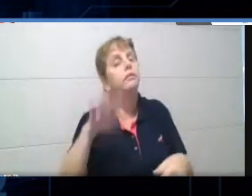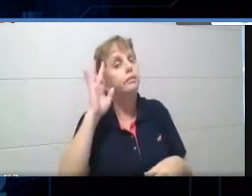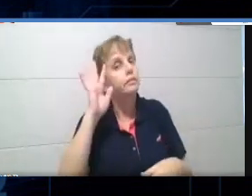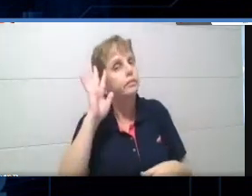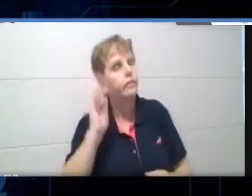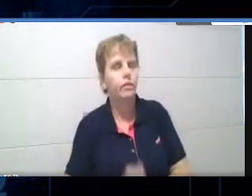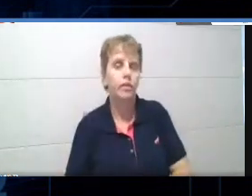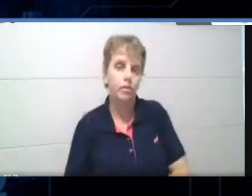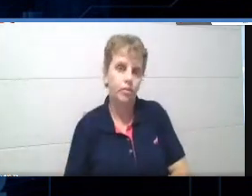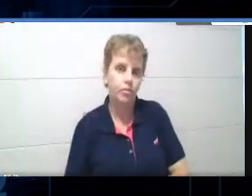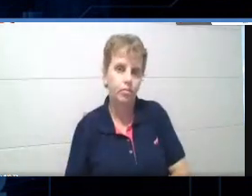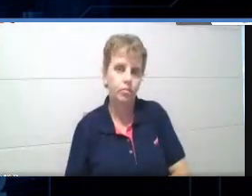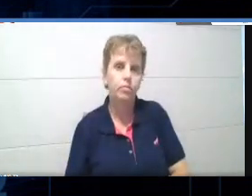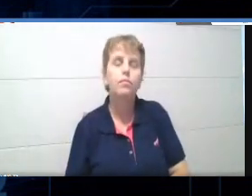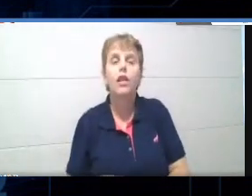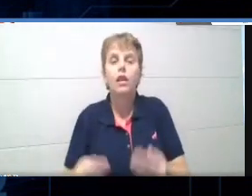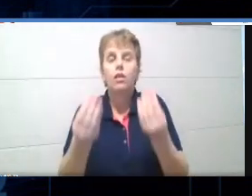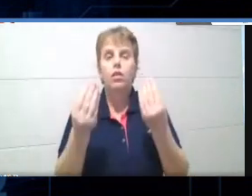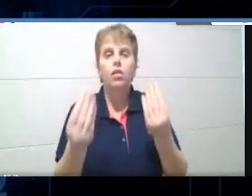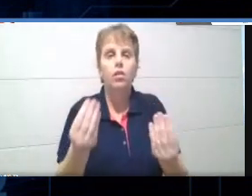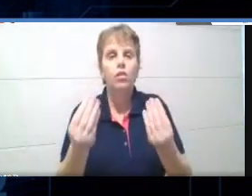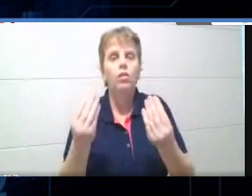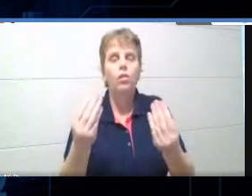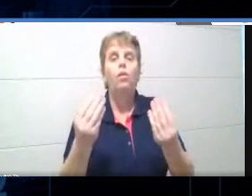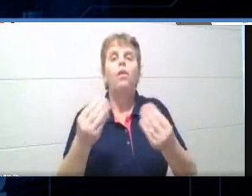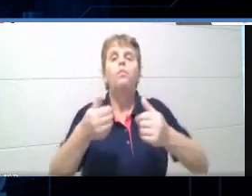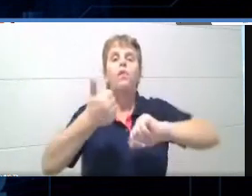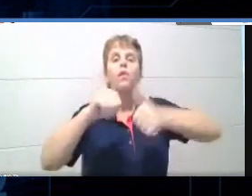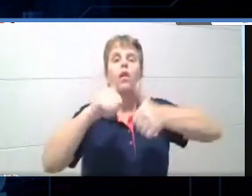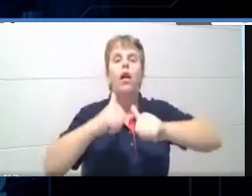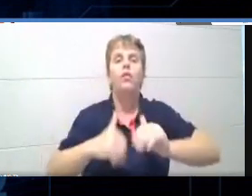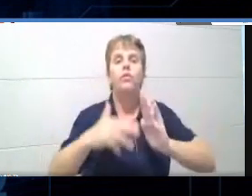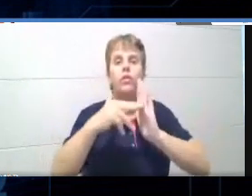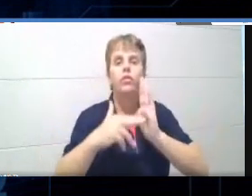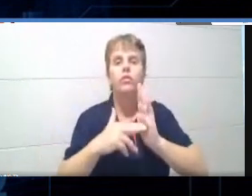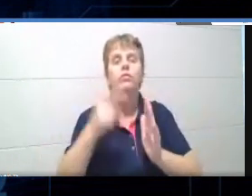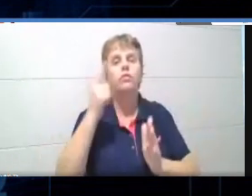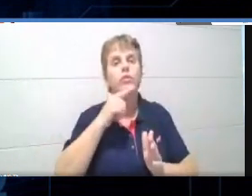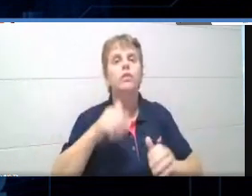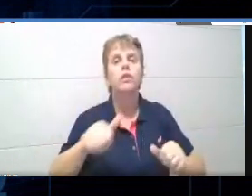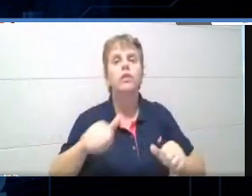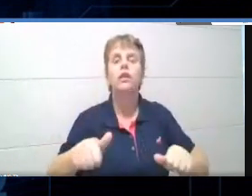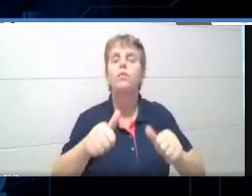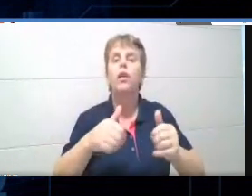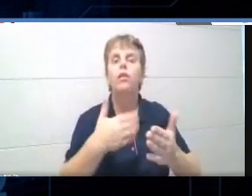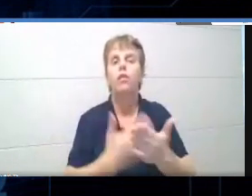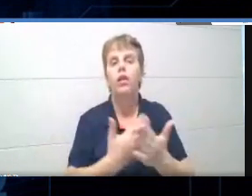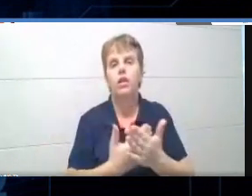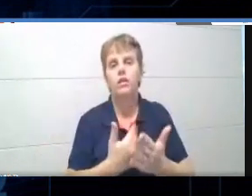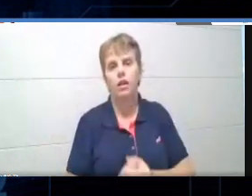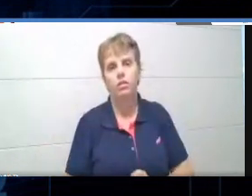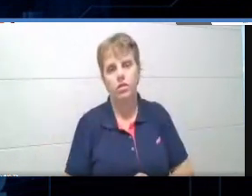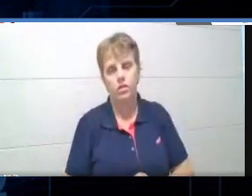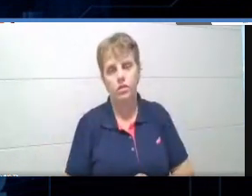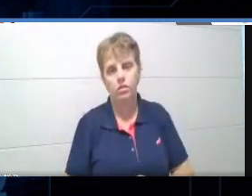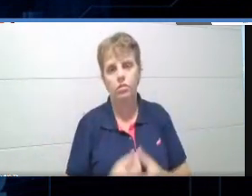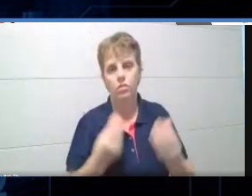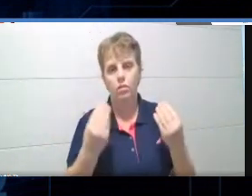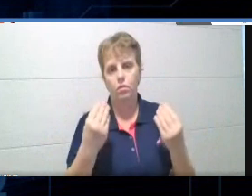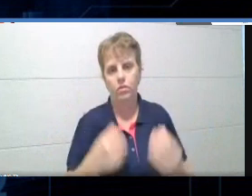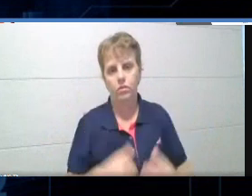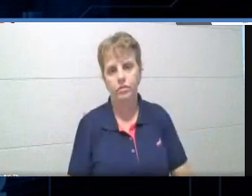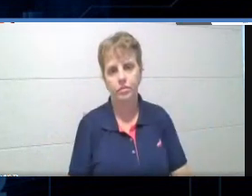tá? Como é que a avaliação vai tornar as minhas aulas mais atrativas? Então, o que que eu trago aqui para vocês é